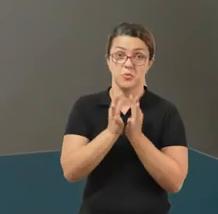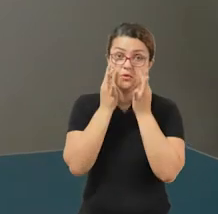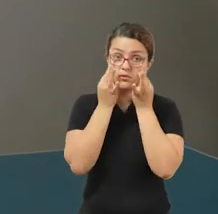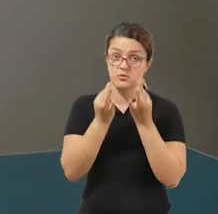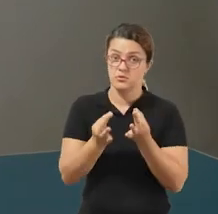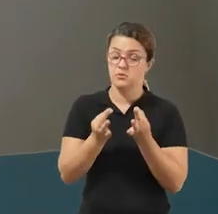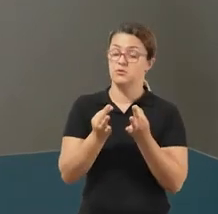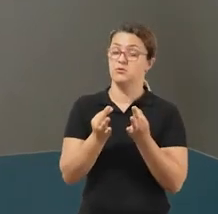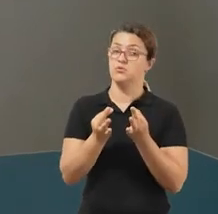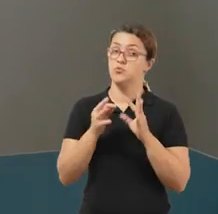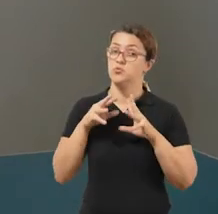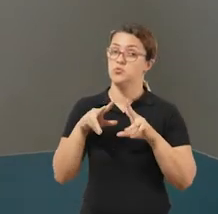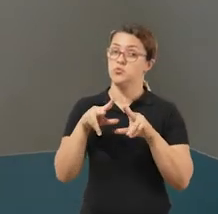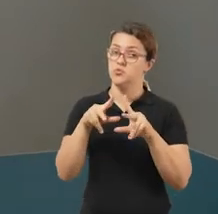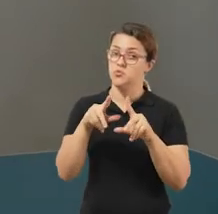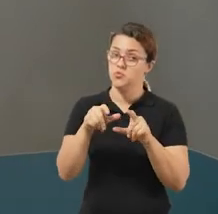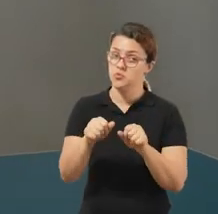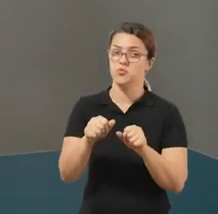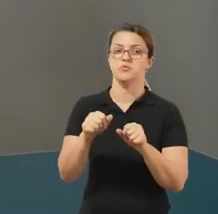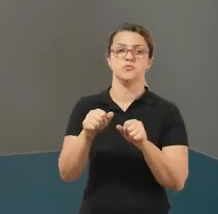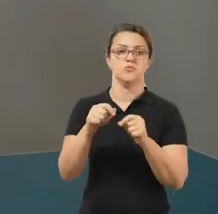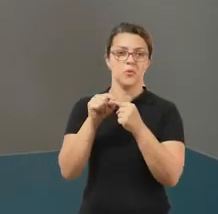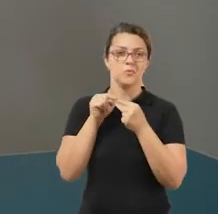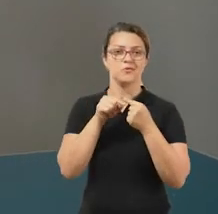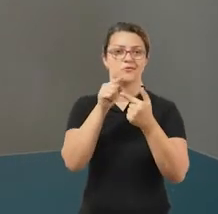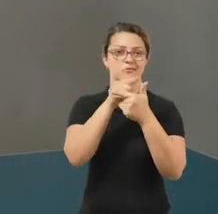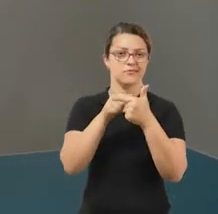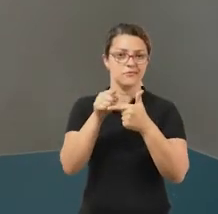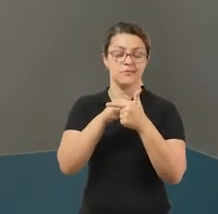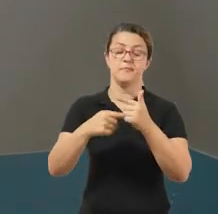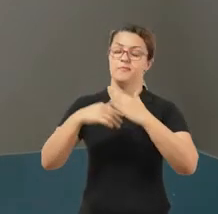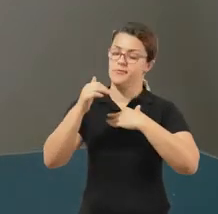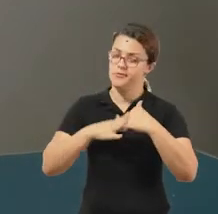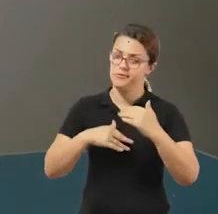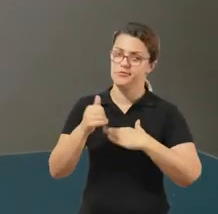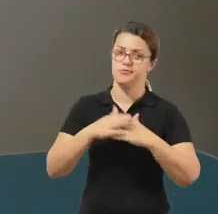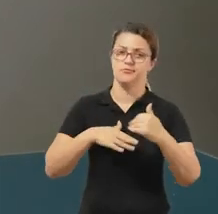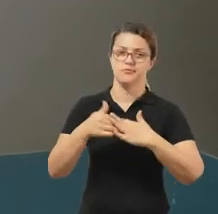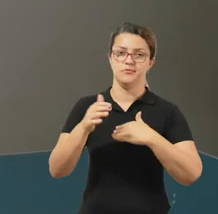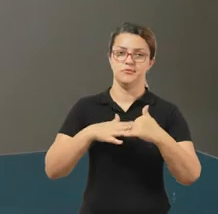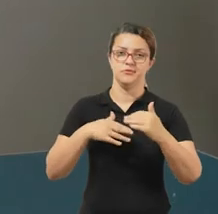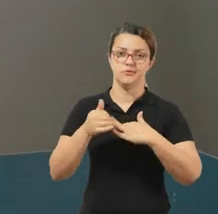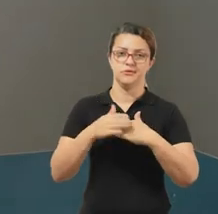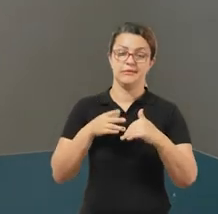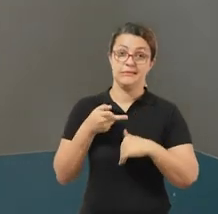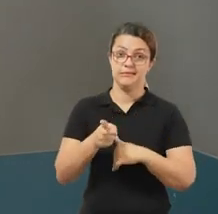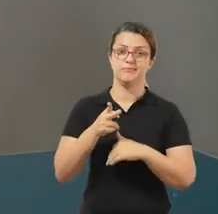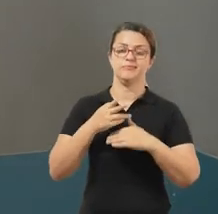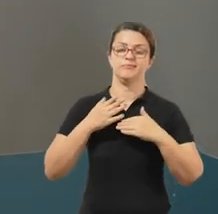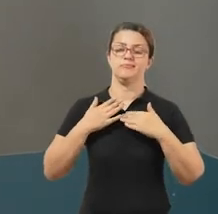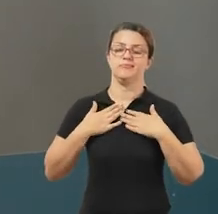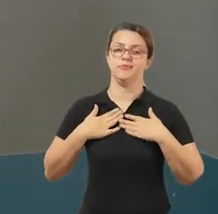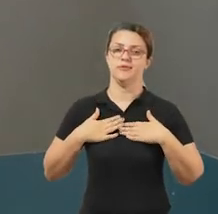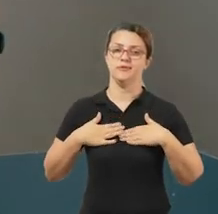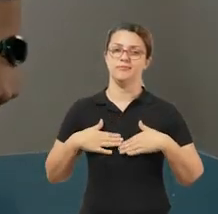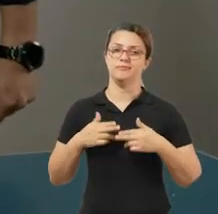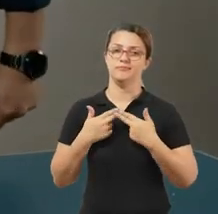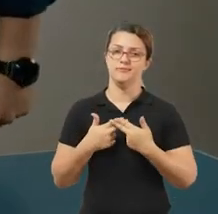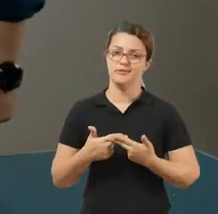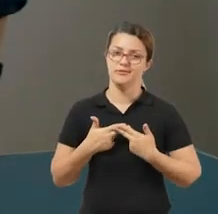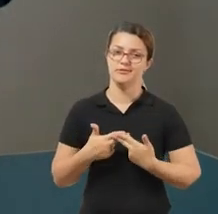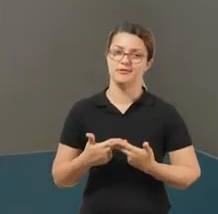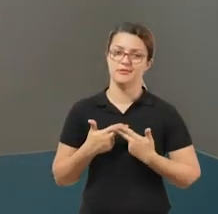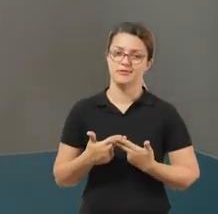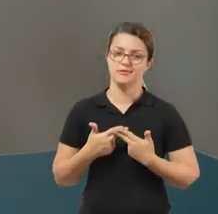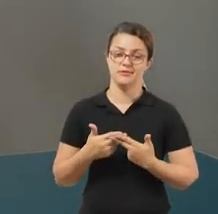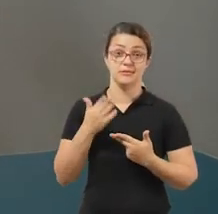atenção, todos eles são relacionados à divisão. Treinem bastante e sempre com paciência. Lembrando que a divisão,